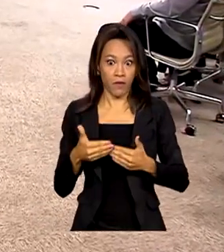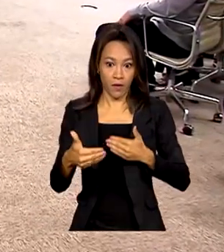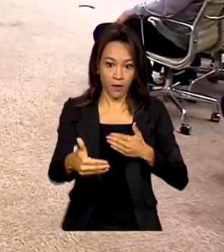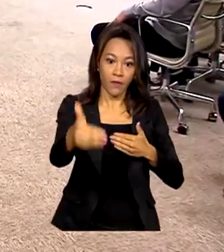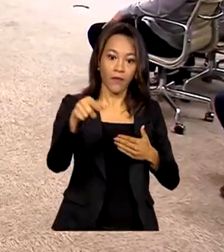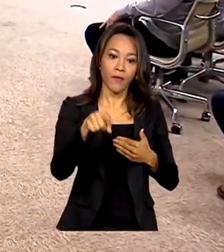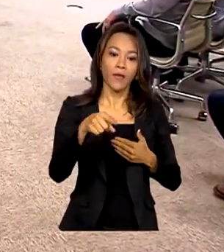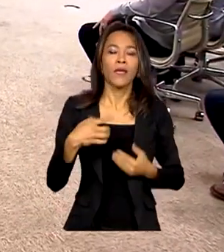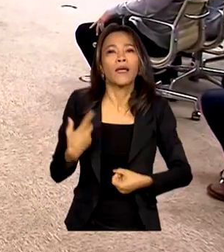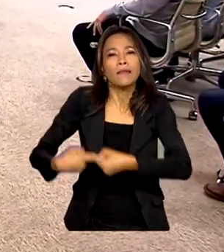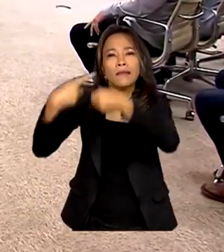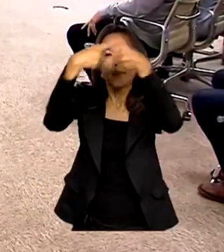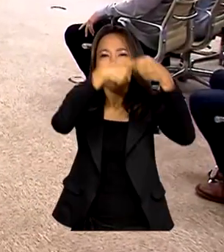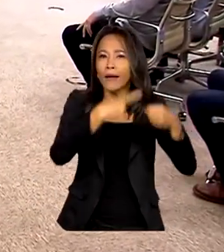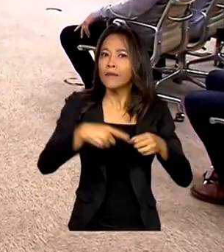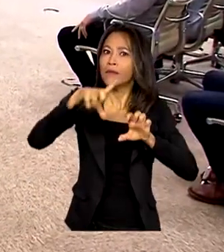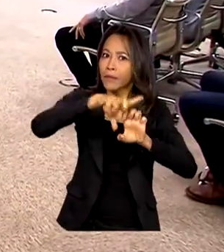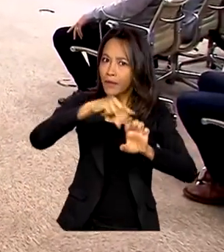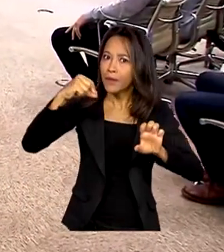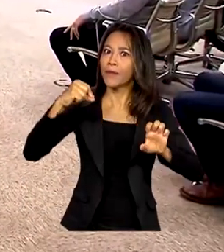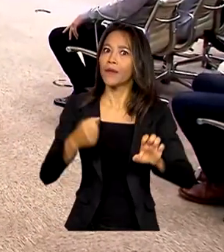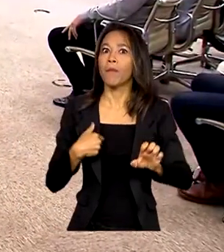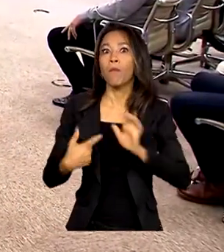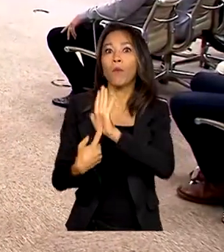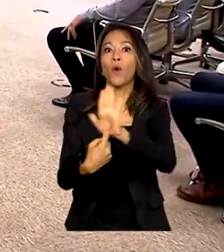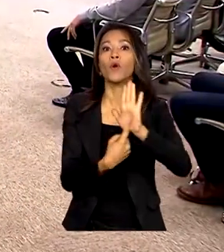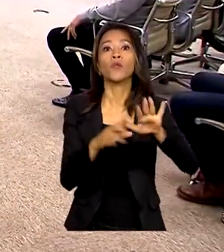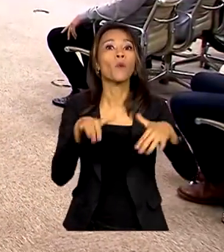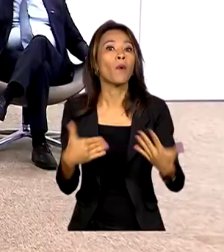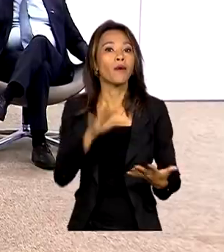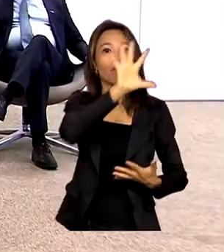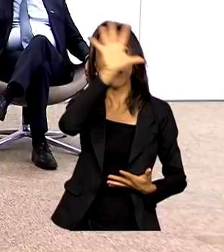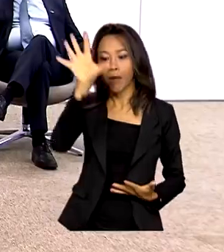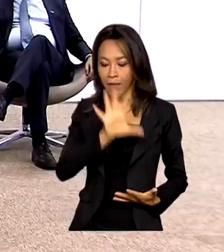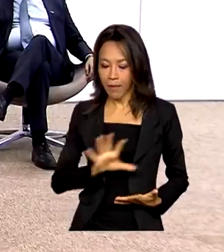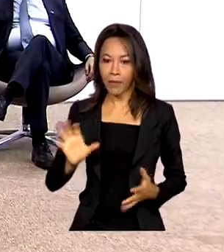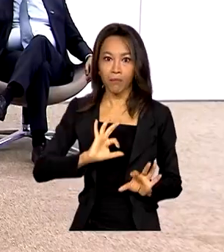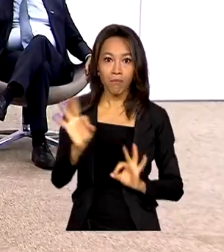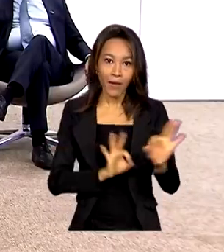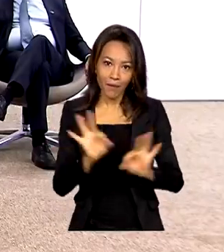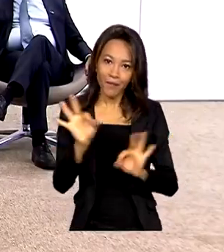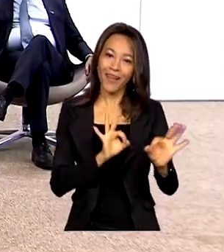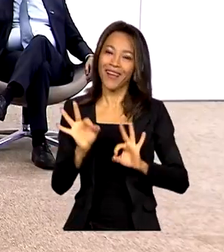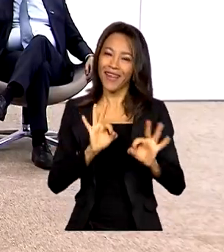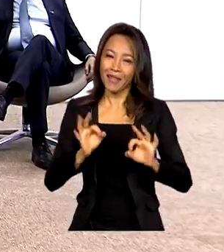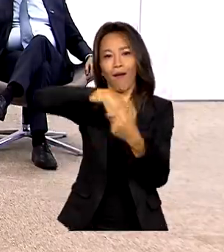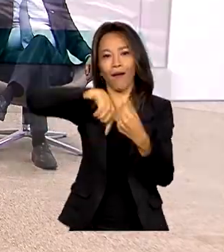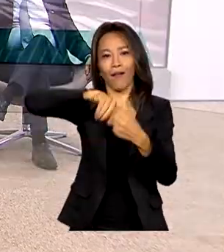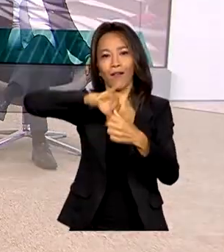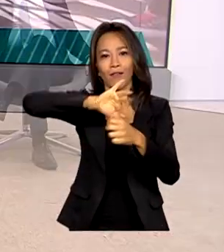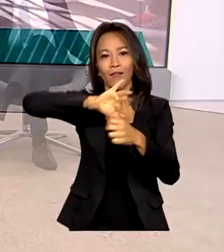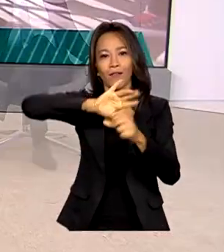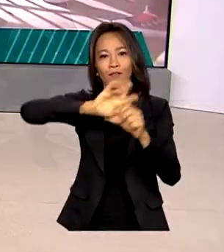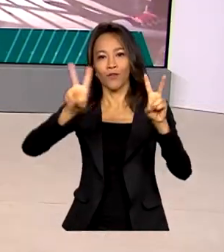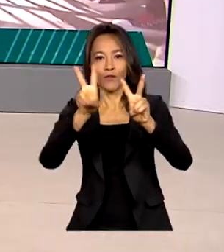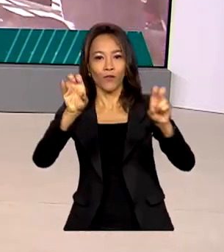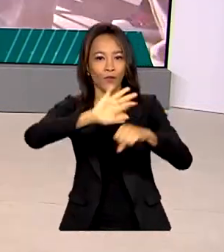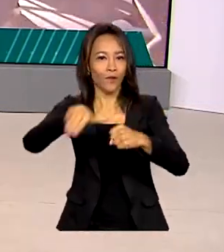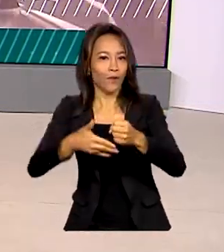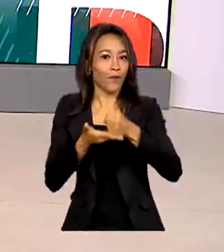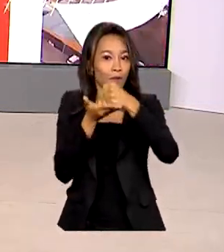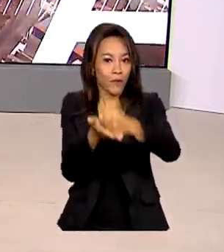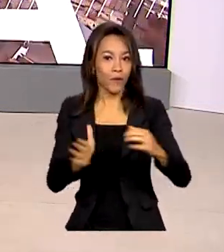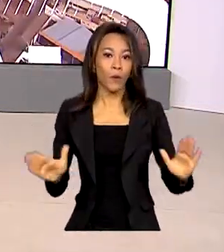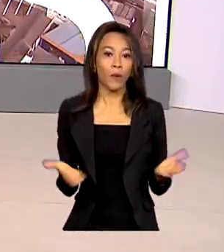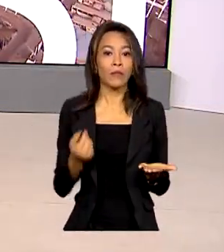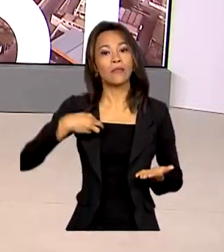de cidades empreendedoras revela quais regiões do país estão mais preparadas para um ambiente de negócio sustentável. Terça